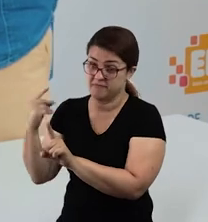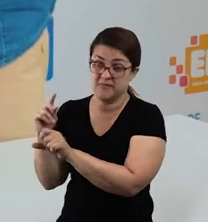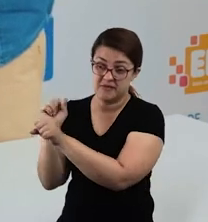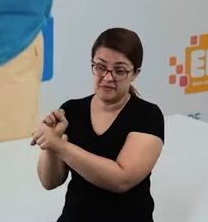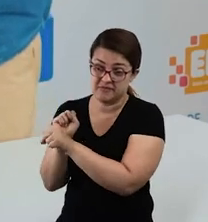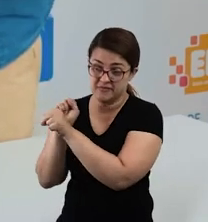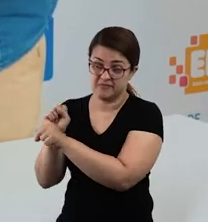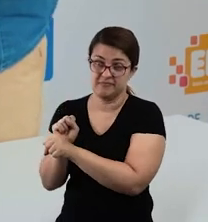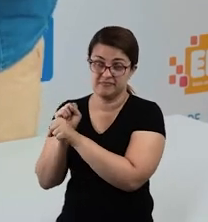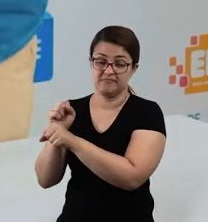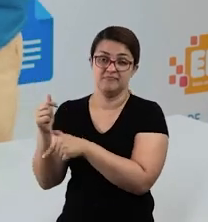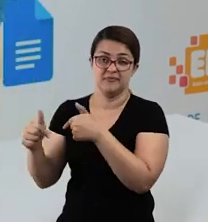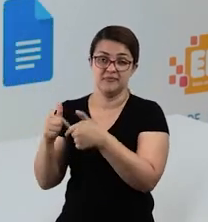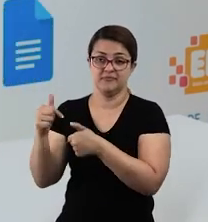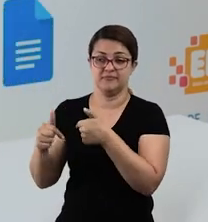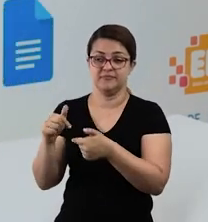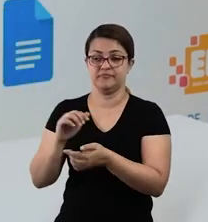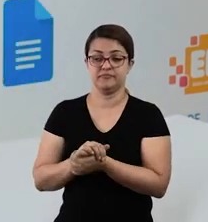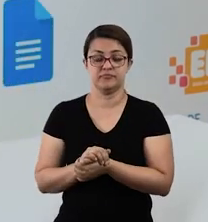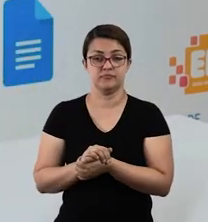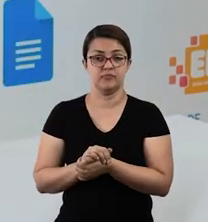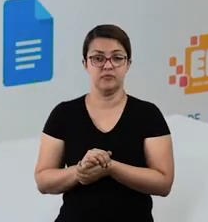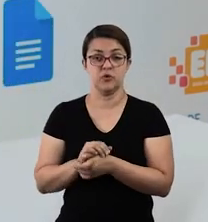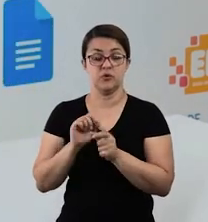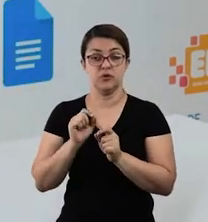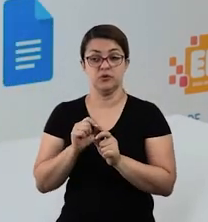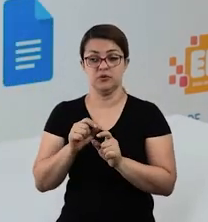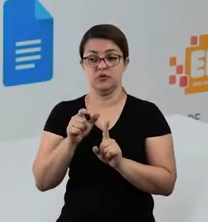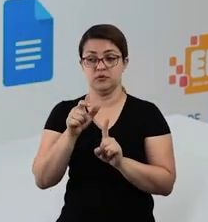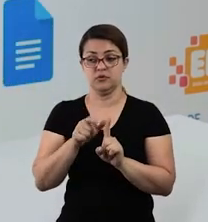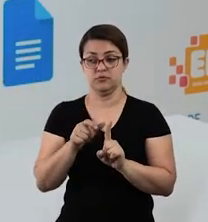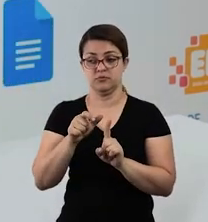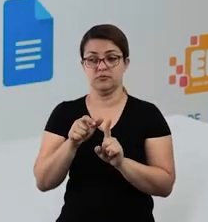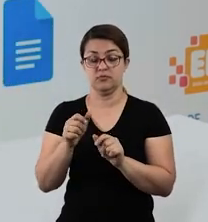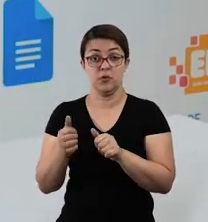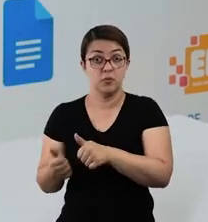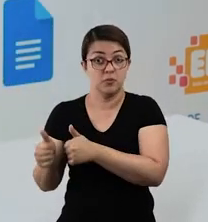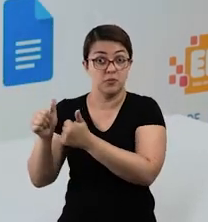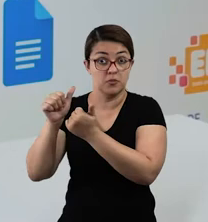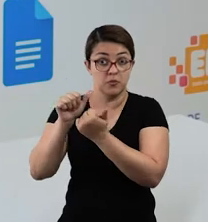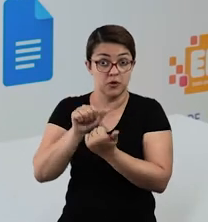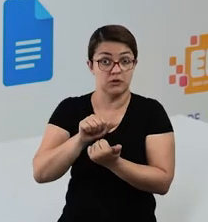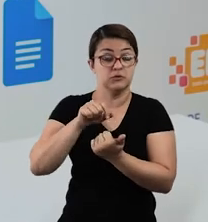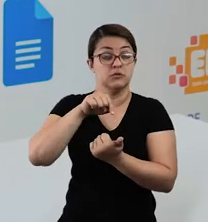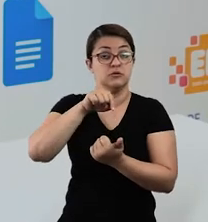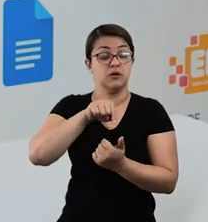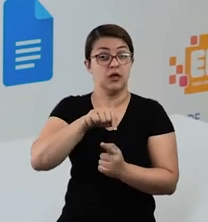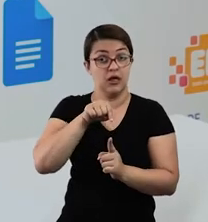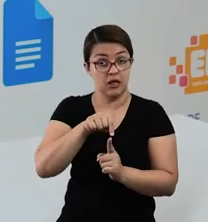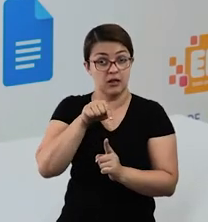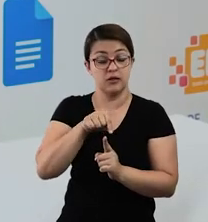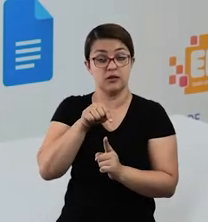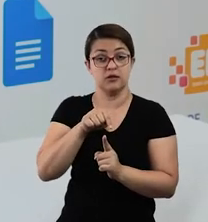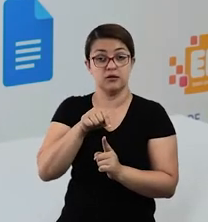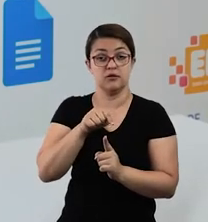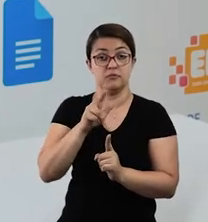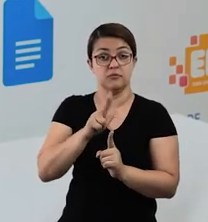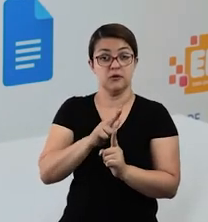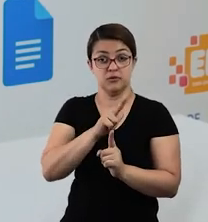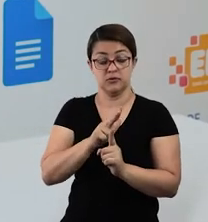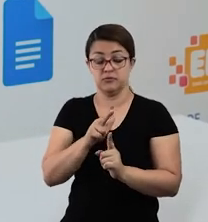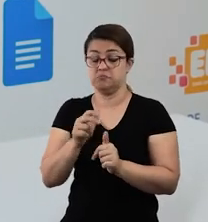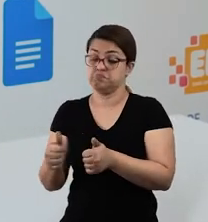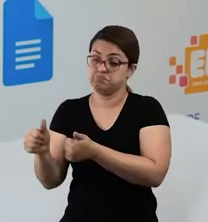por Brás da Rocha Cardoso. Ele foi batizado, ou seja, ele foi entregue a um padre, certo? Que